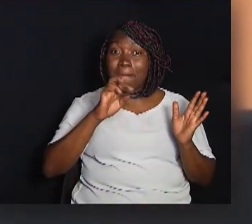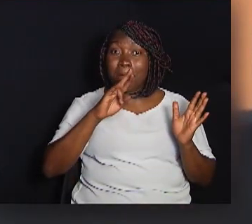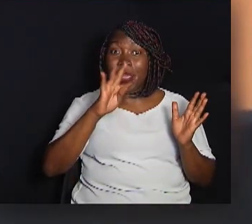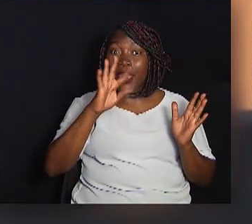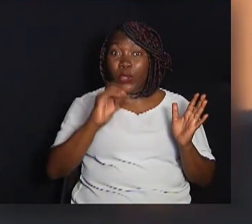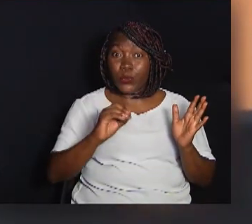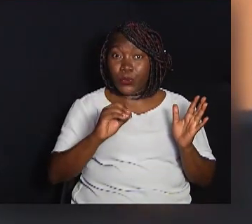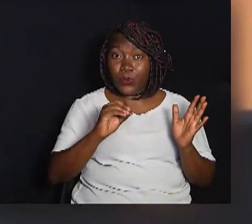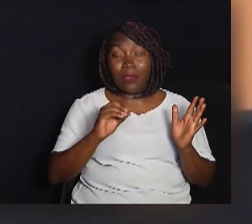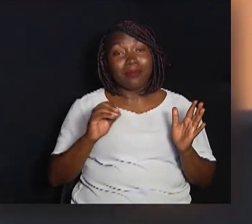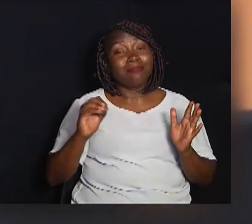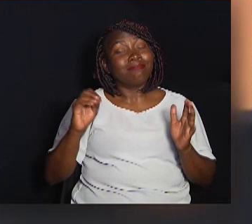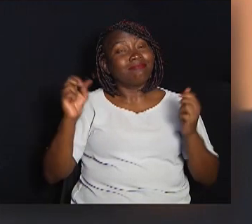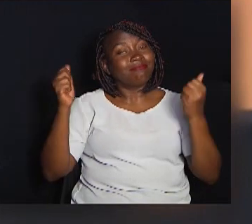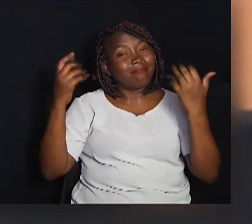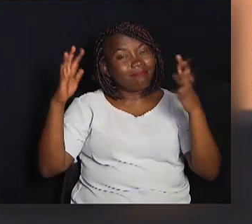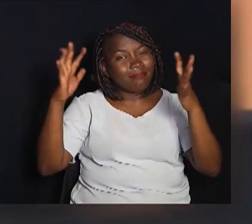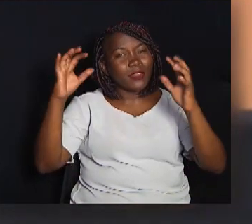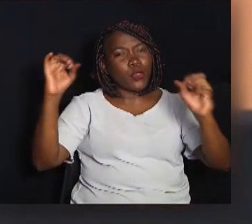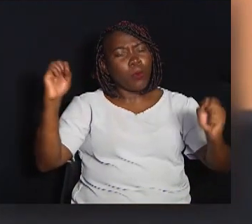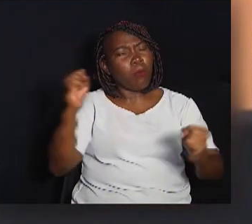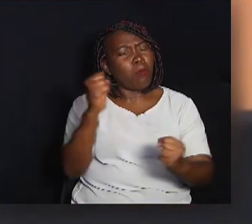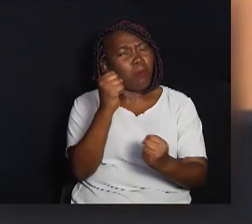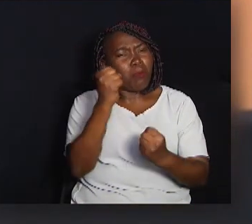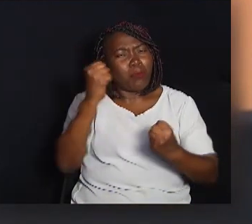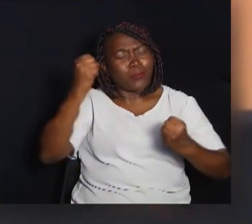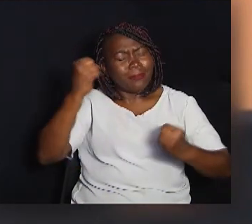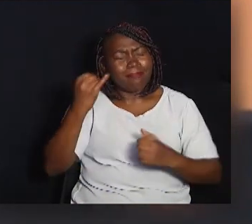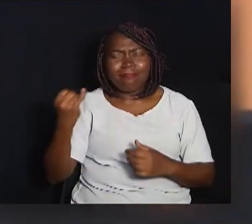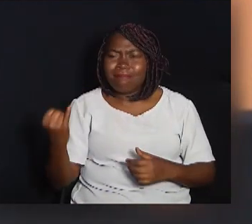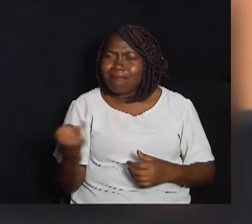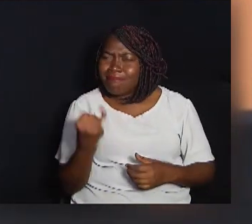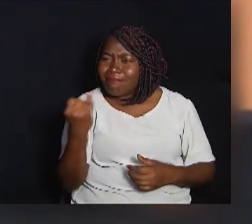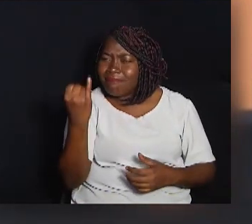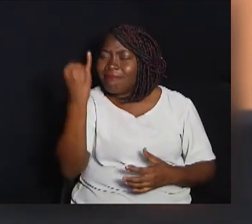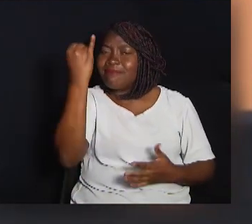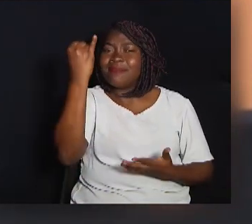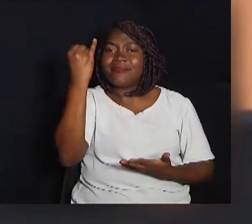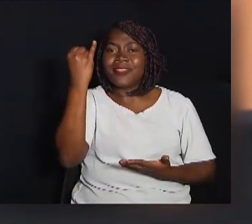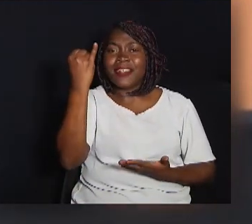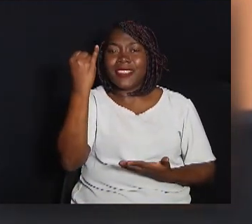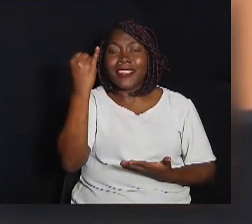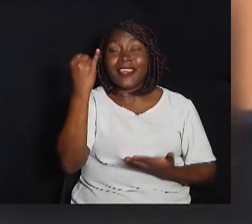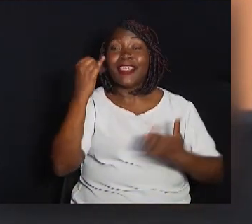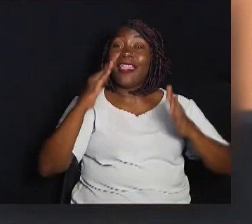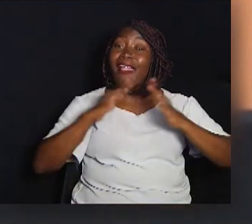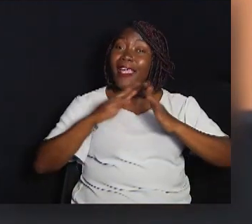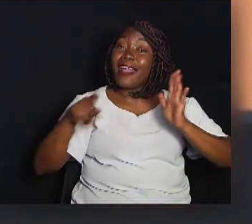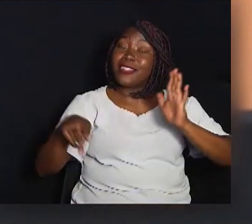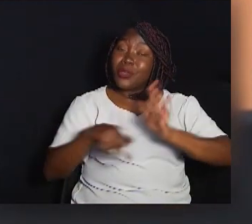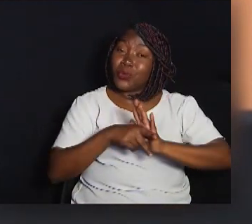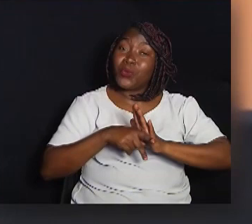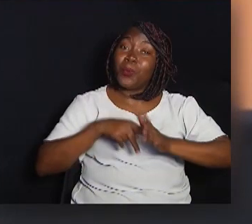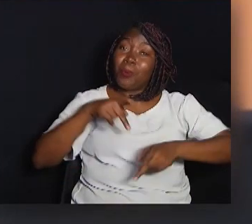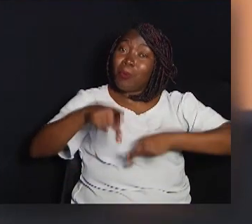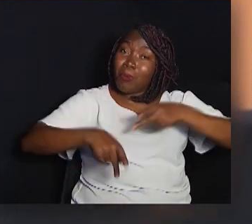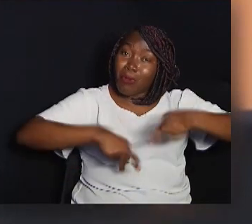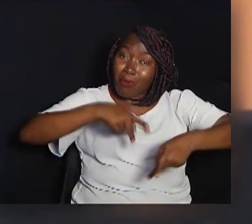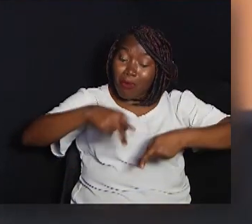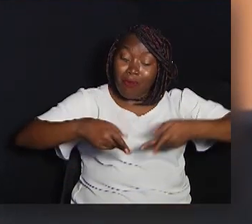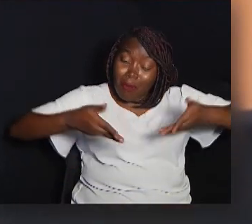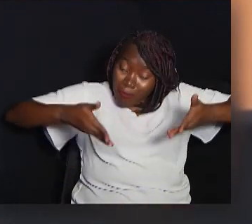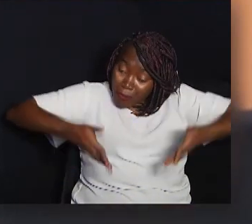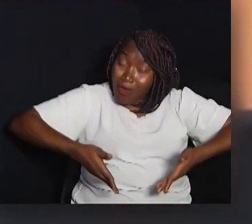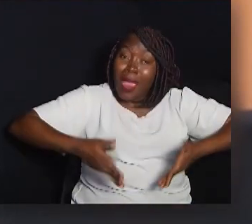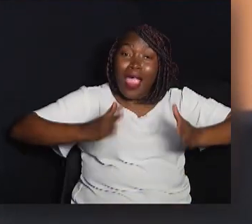homenagem desse poder tão relevante, tão importante Que é a Casa do Povo Essa é a Casa do